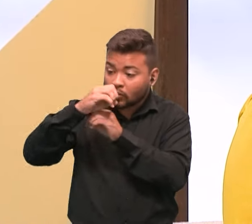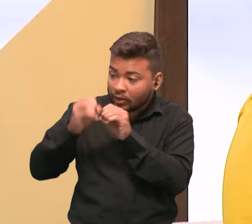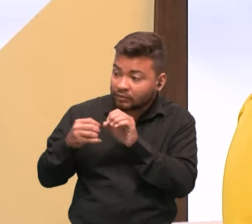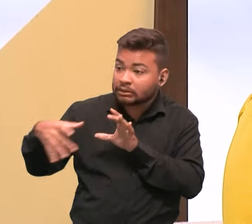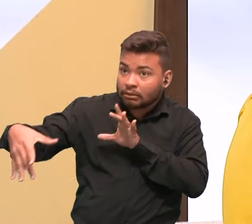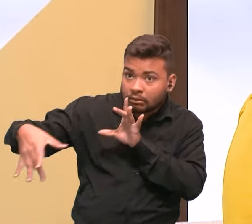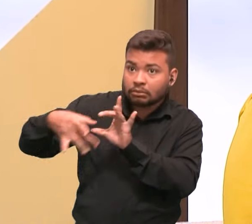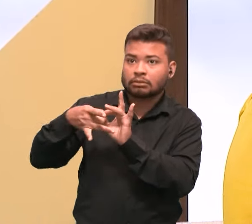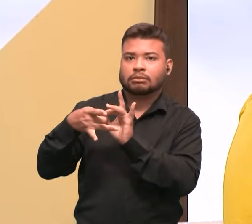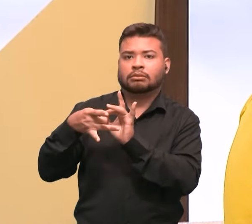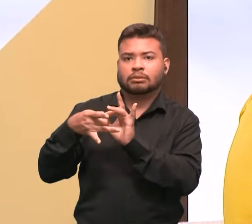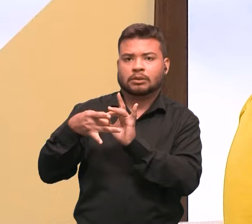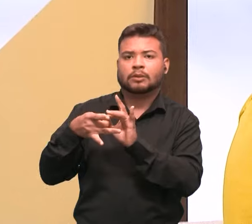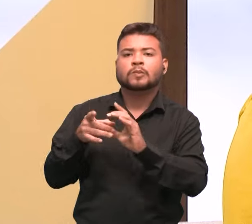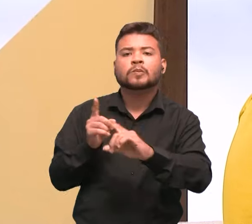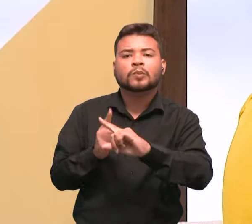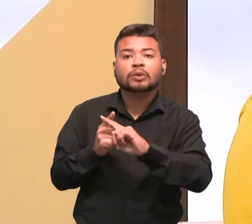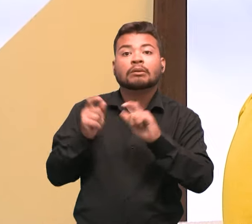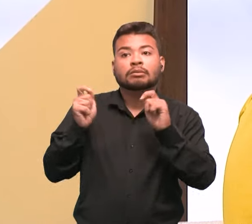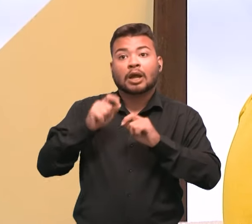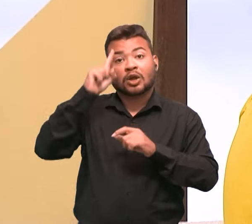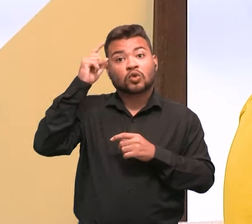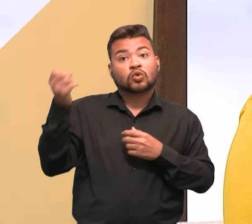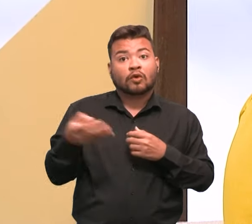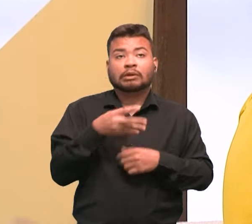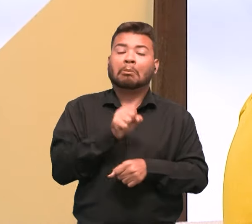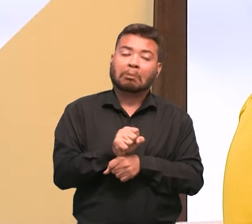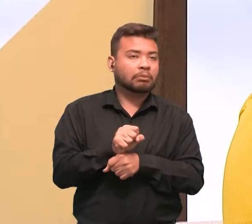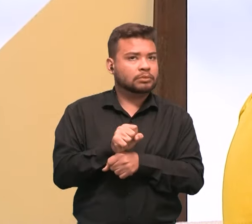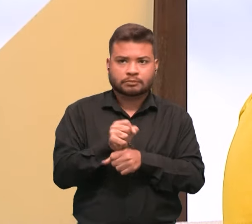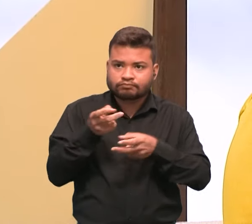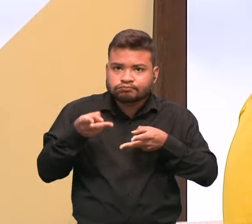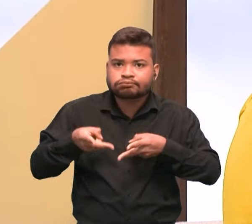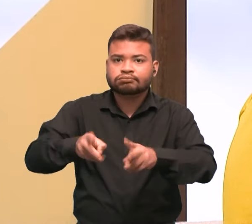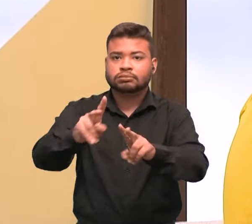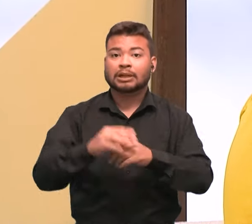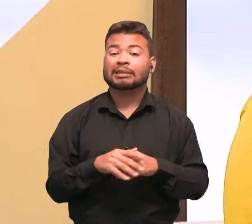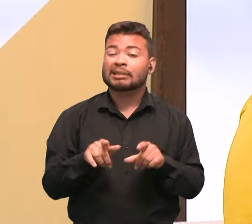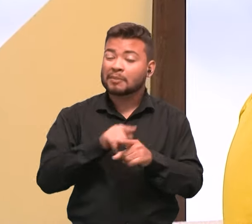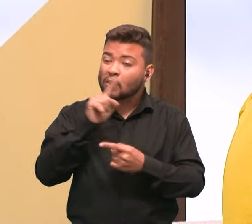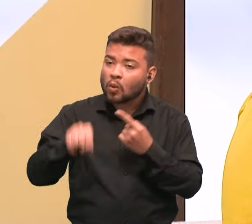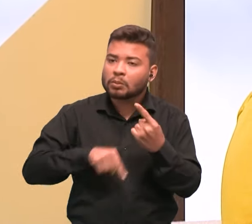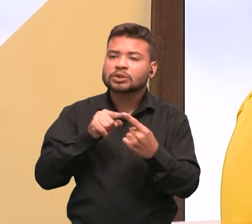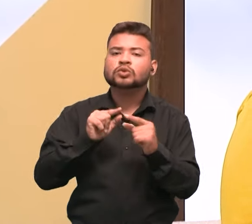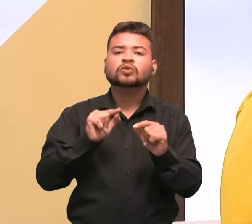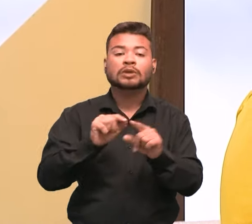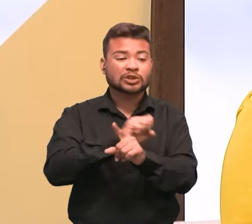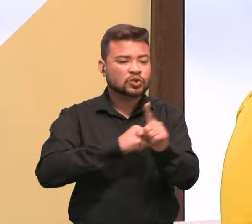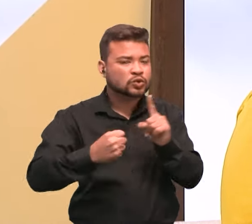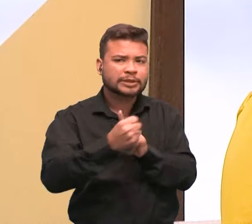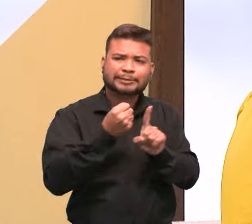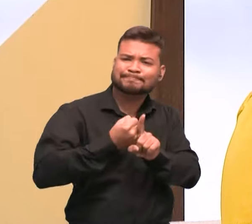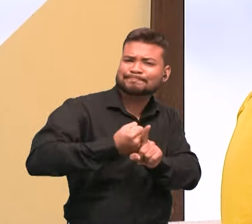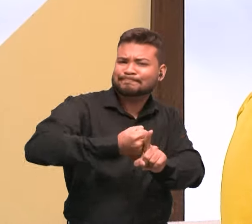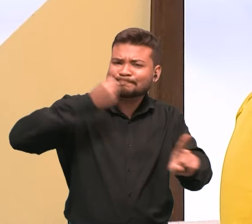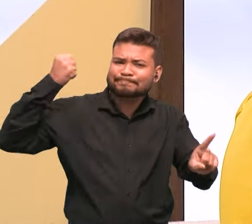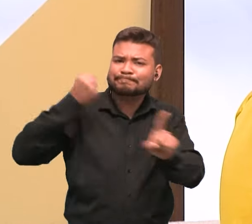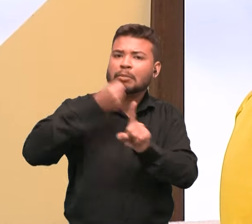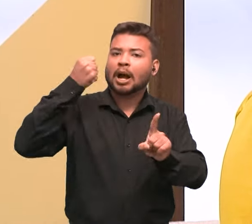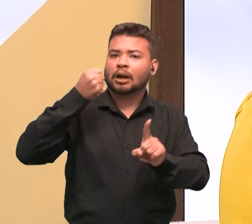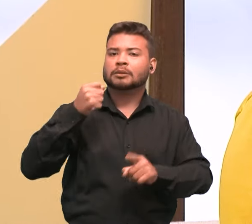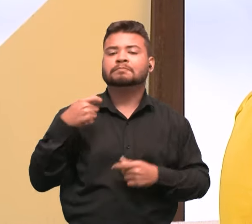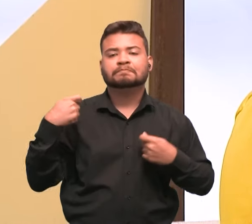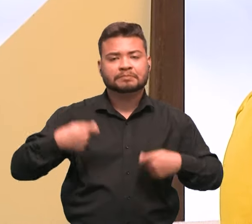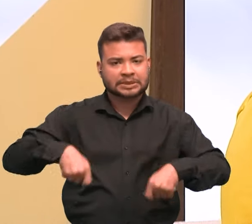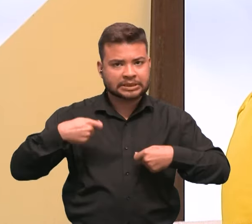continuar com os processos de inovação, né? E gerar impacto, né? Porque hoje em dia os negócios não só tem que preocupar em faturamento, em gerar